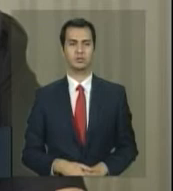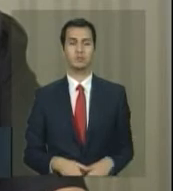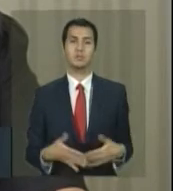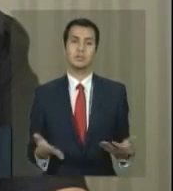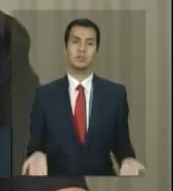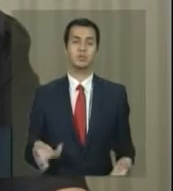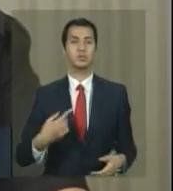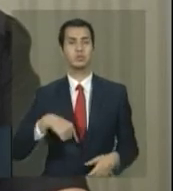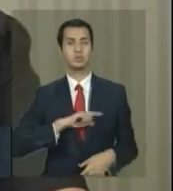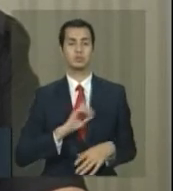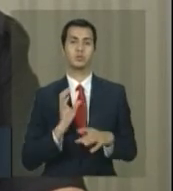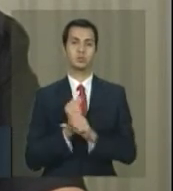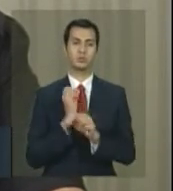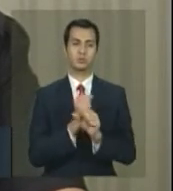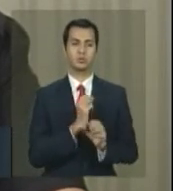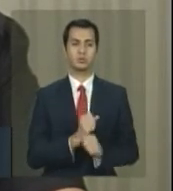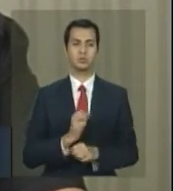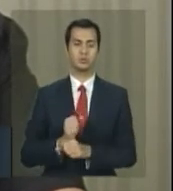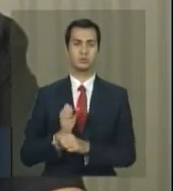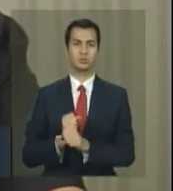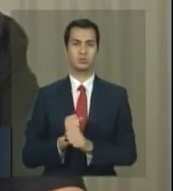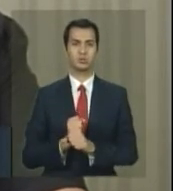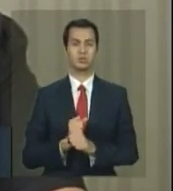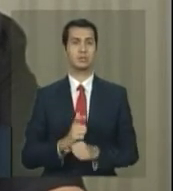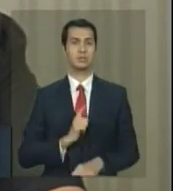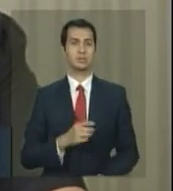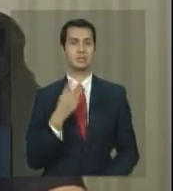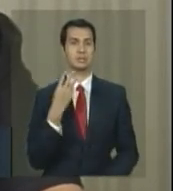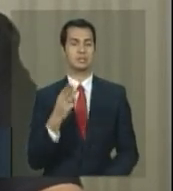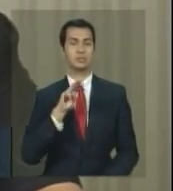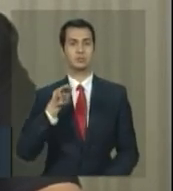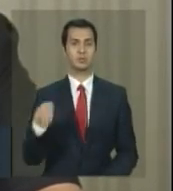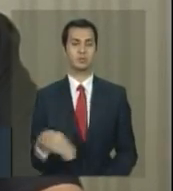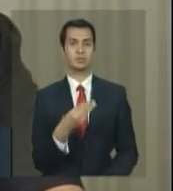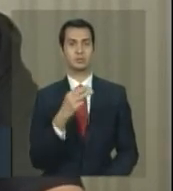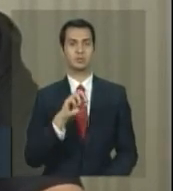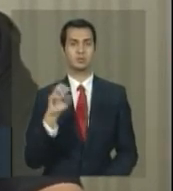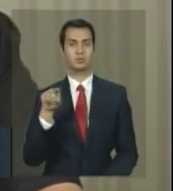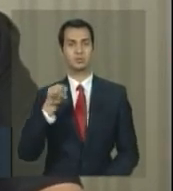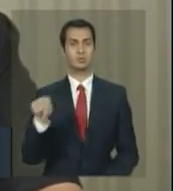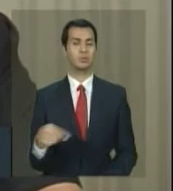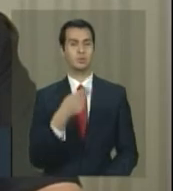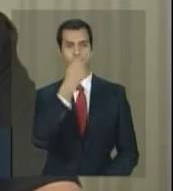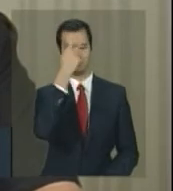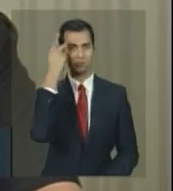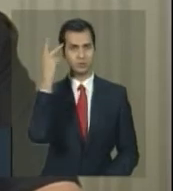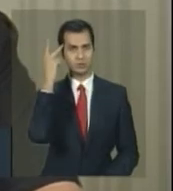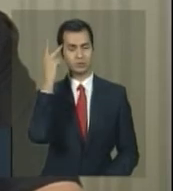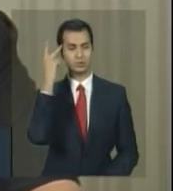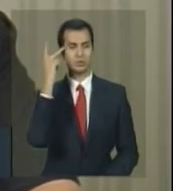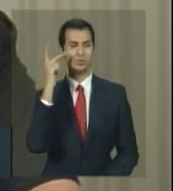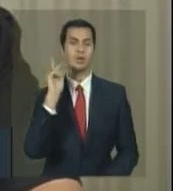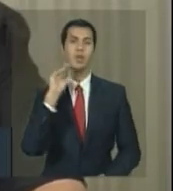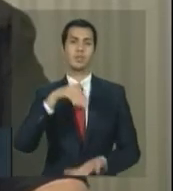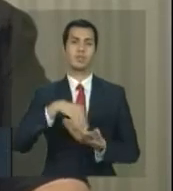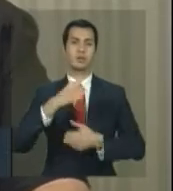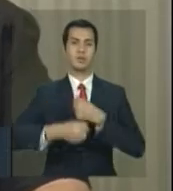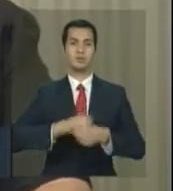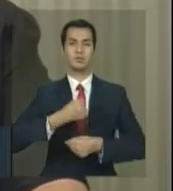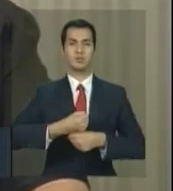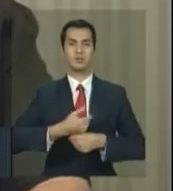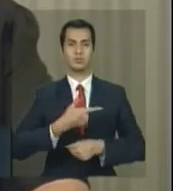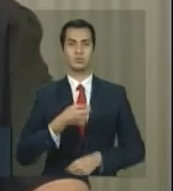conta que nós fizemos, que são os 3,5 milhões de que saem da extrema pobreza até 2014,